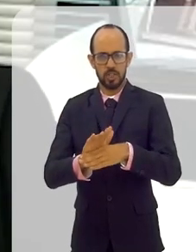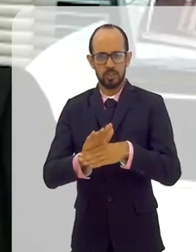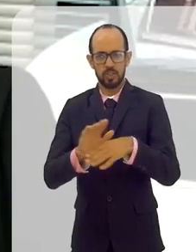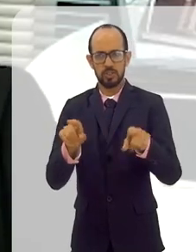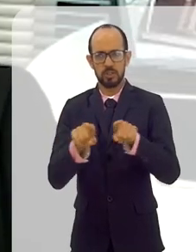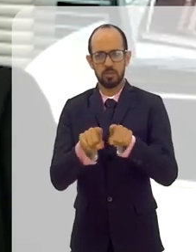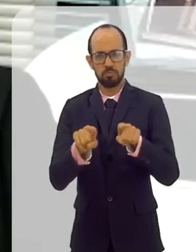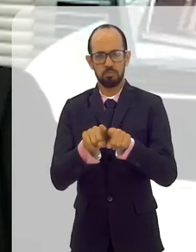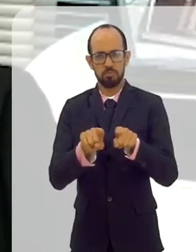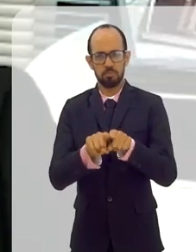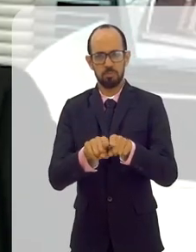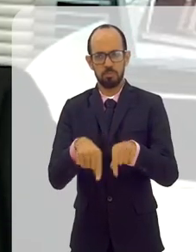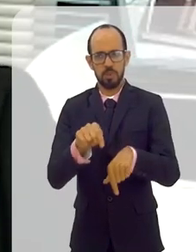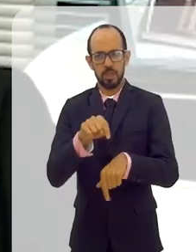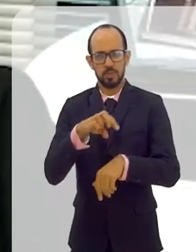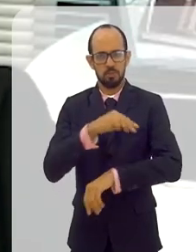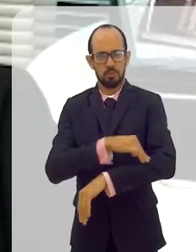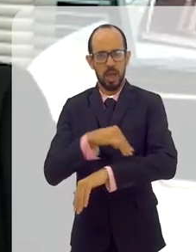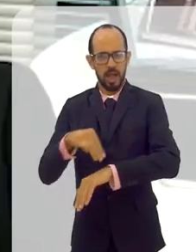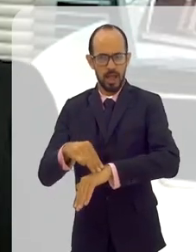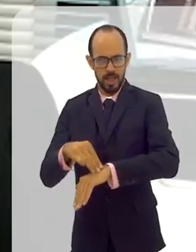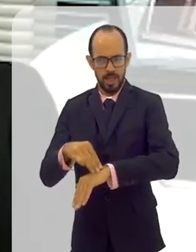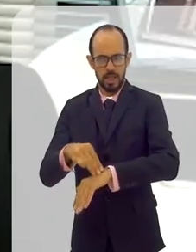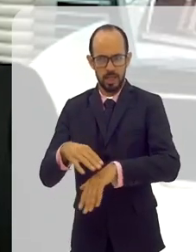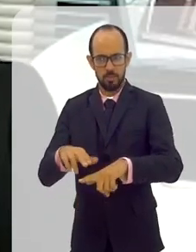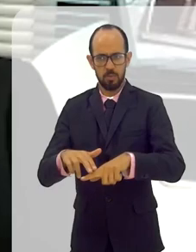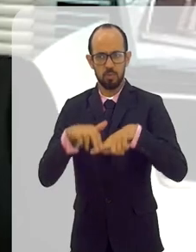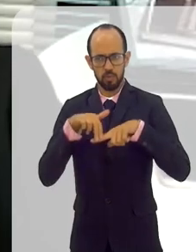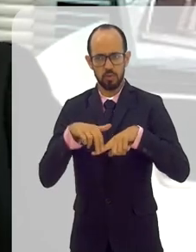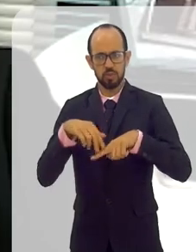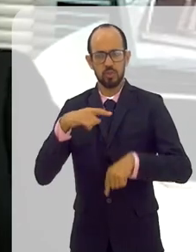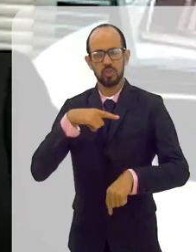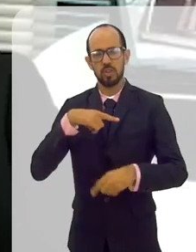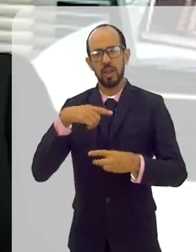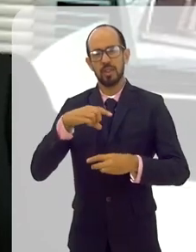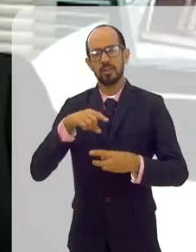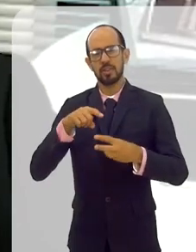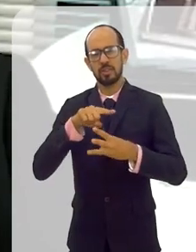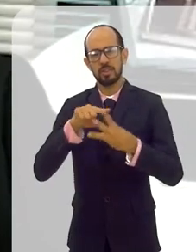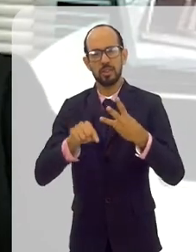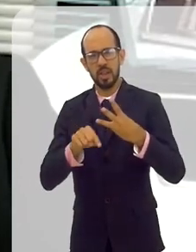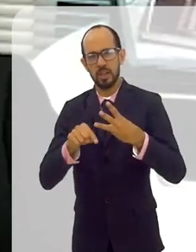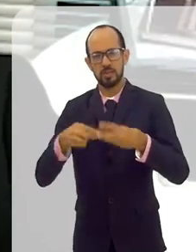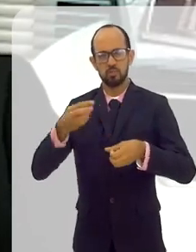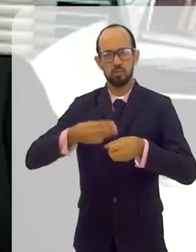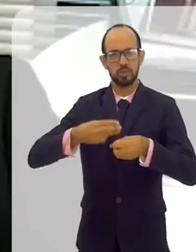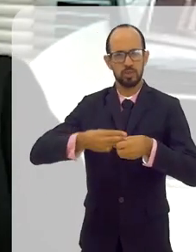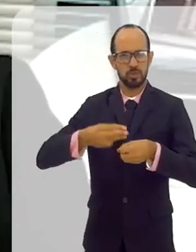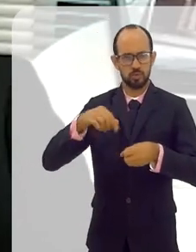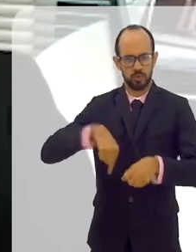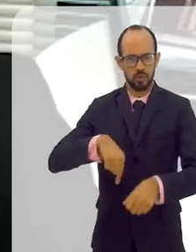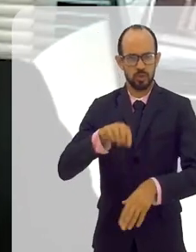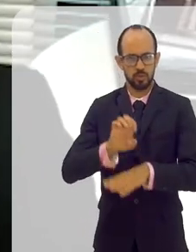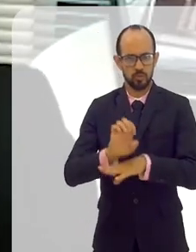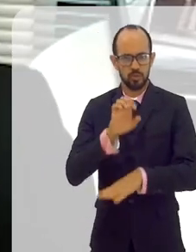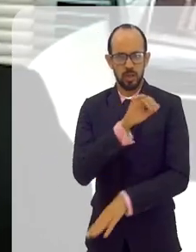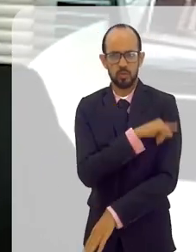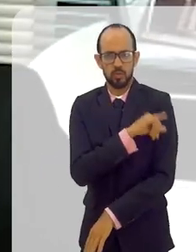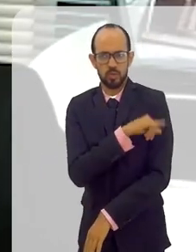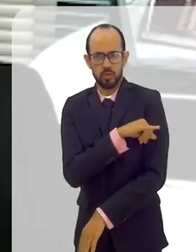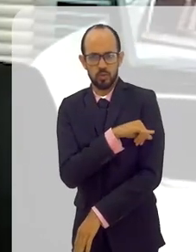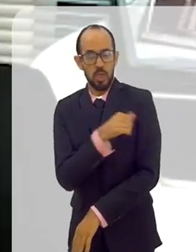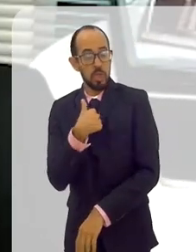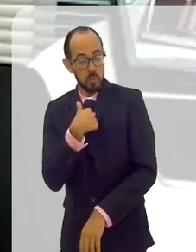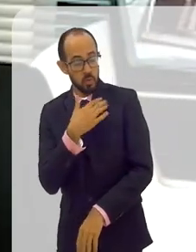e no município de Macaé, portanto estamos em três municípios do Estado do Rio de Janeiro. Gostaria